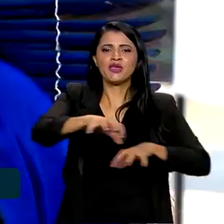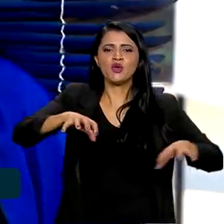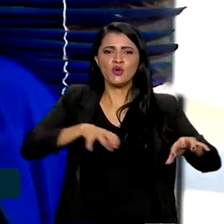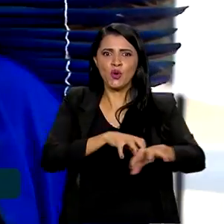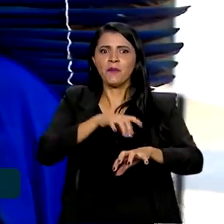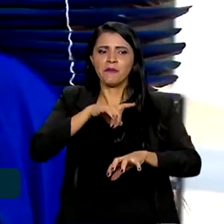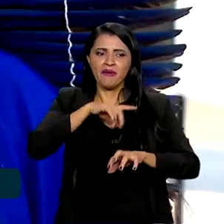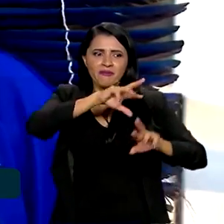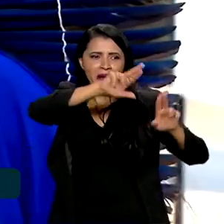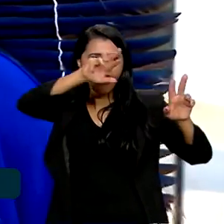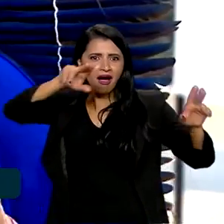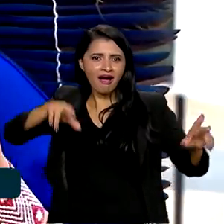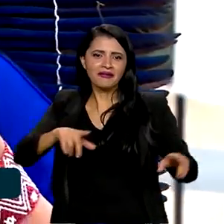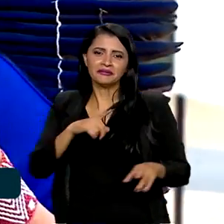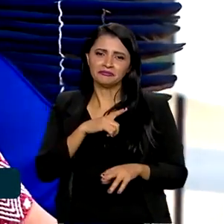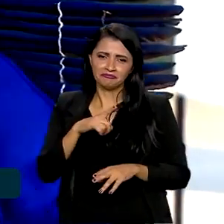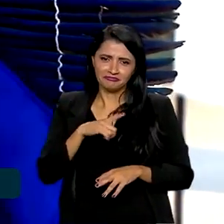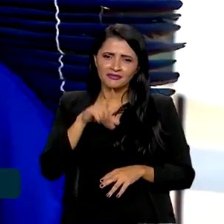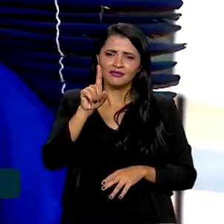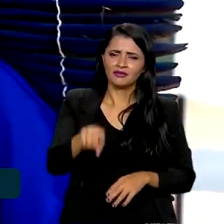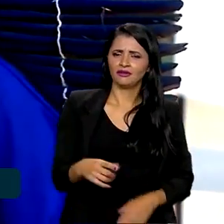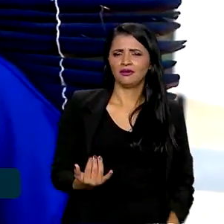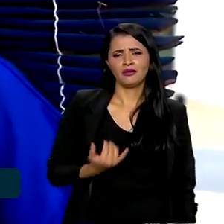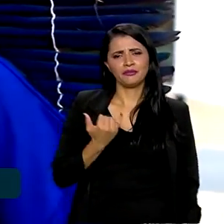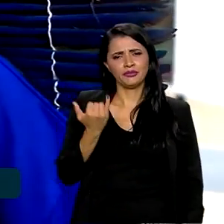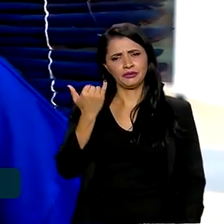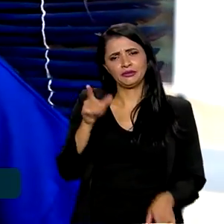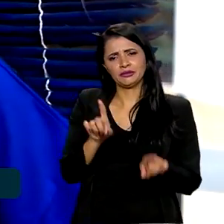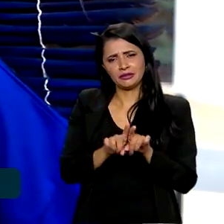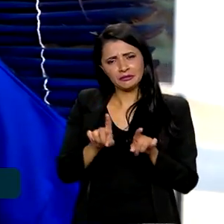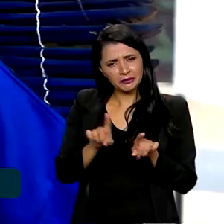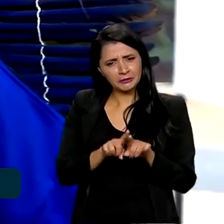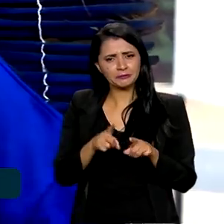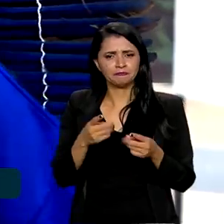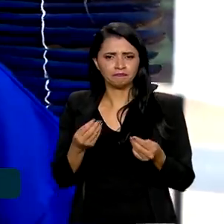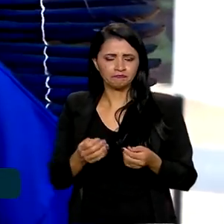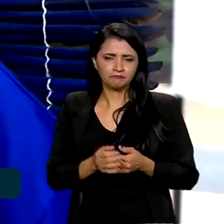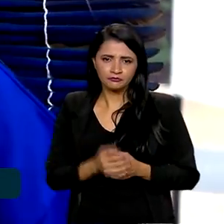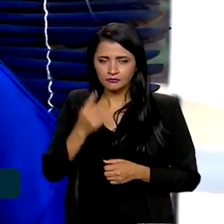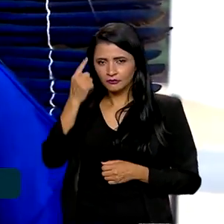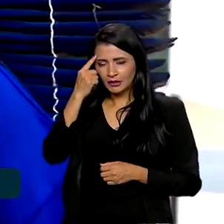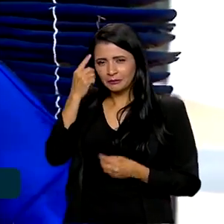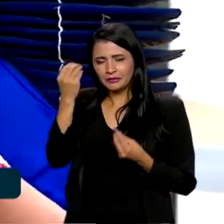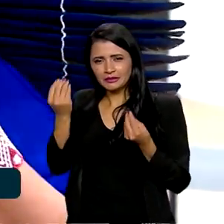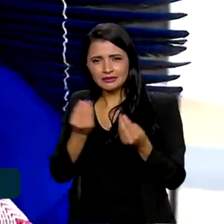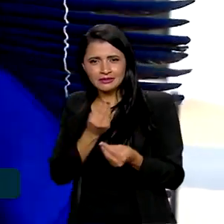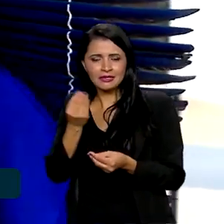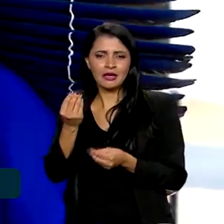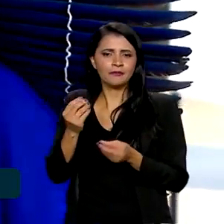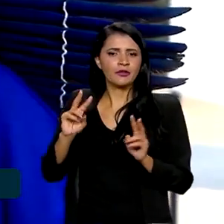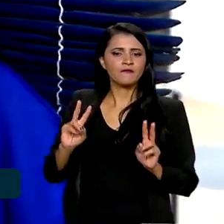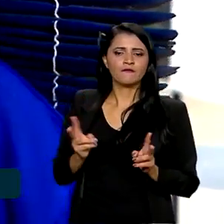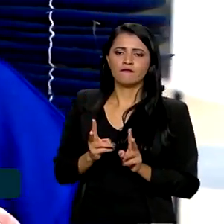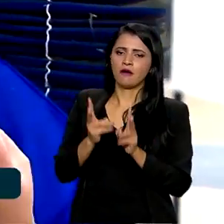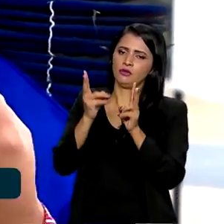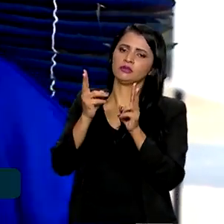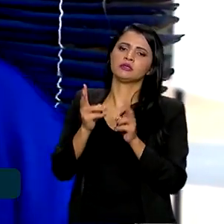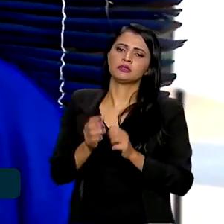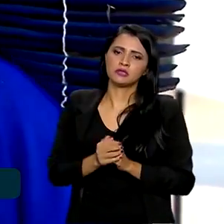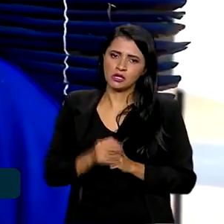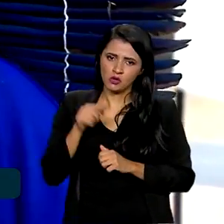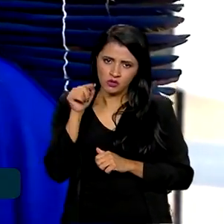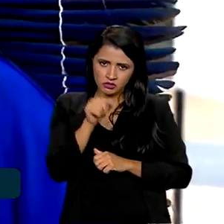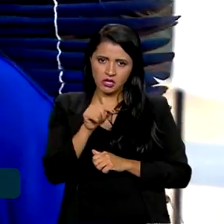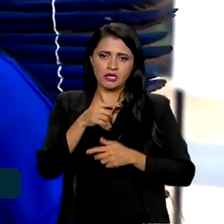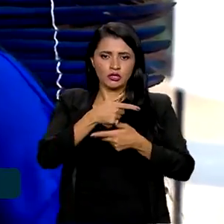muita diversidade. E é muito importante pensar a valorização dessa